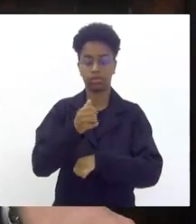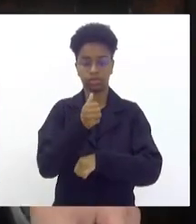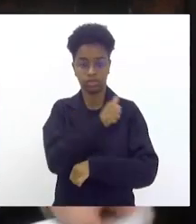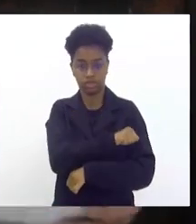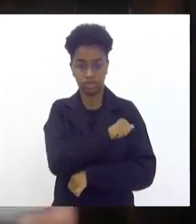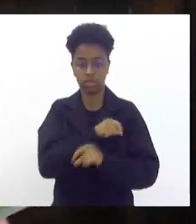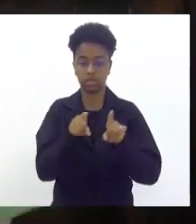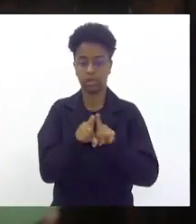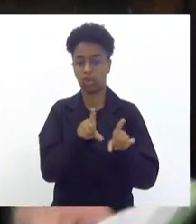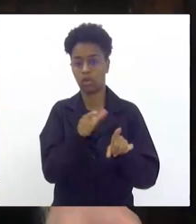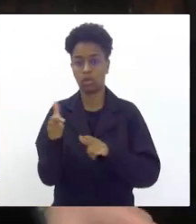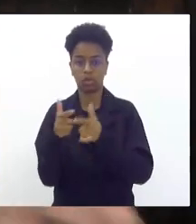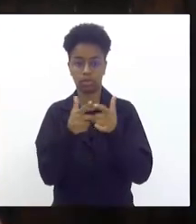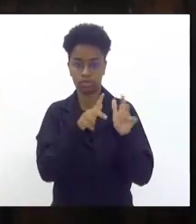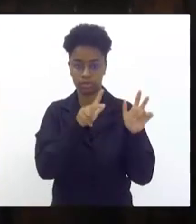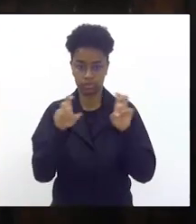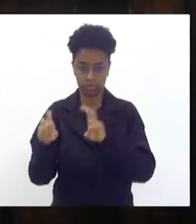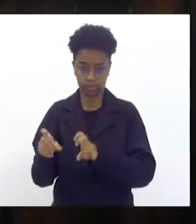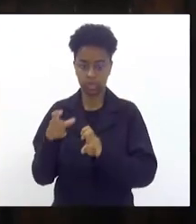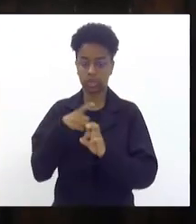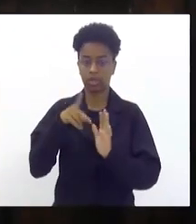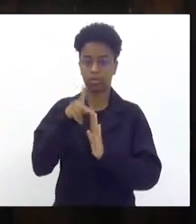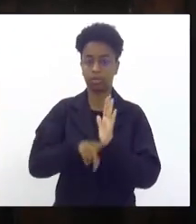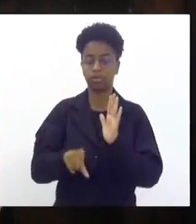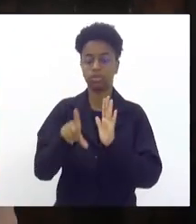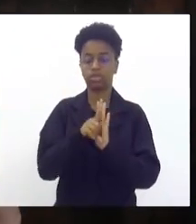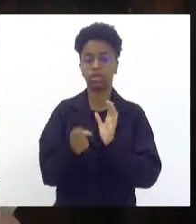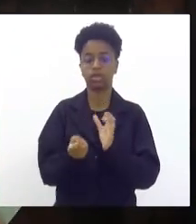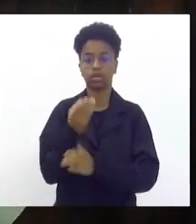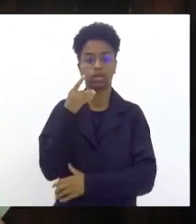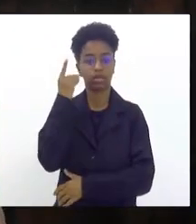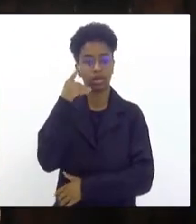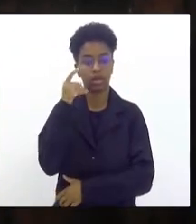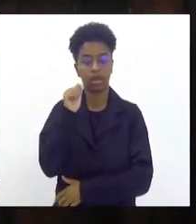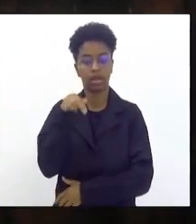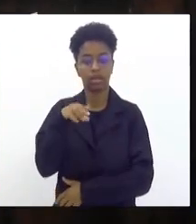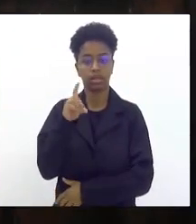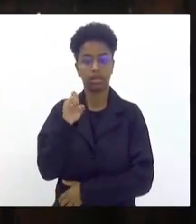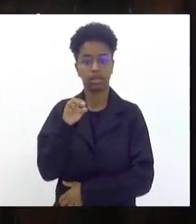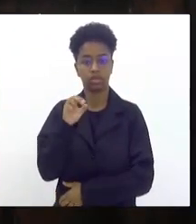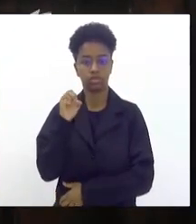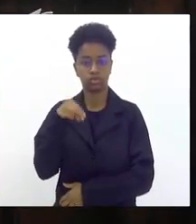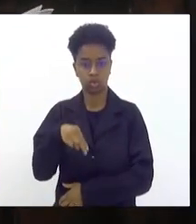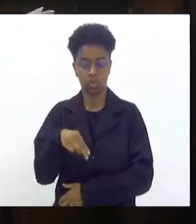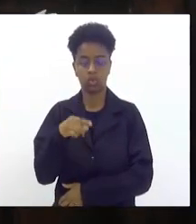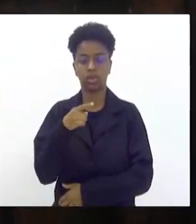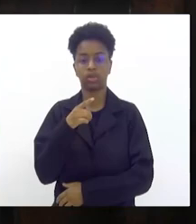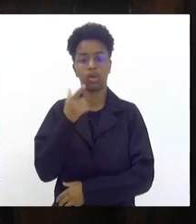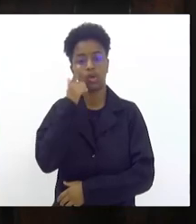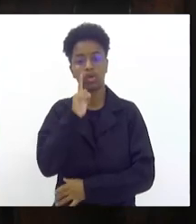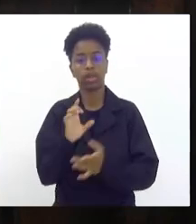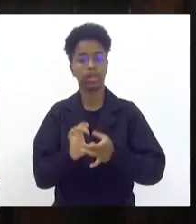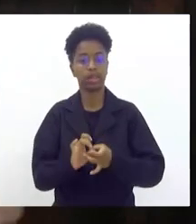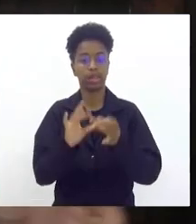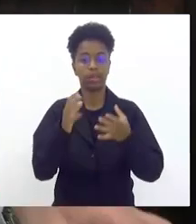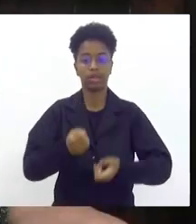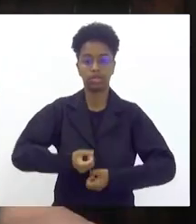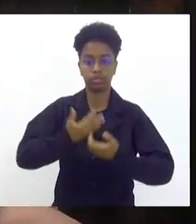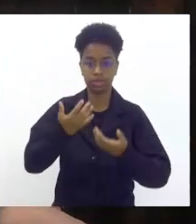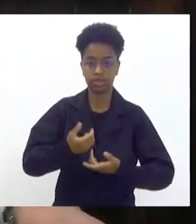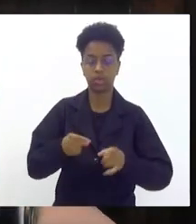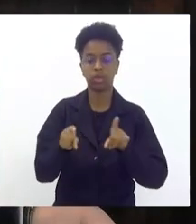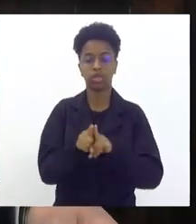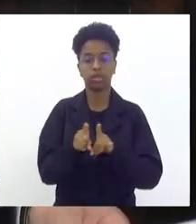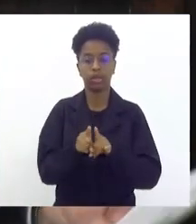providências temos um projeto de lei de autoria do deputado Anderson Moraes que garante a liberdade de expressão e tutela à